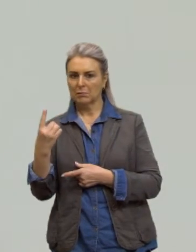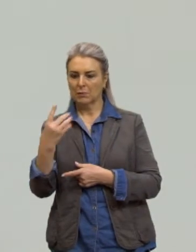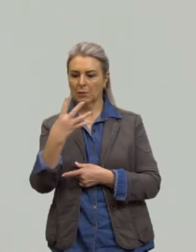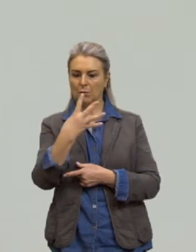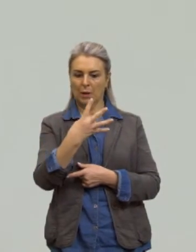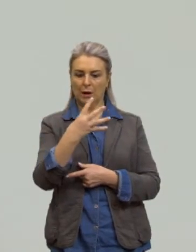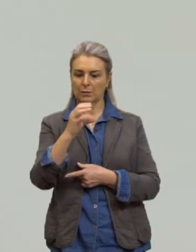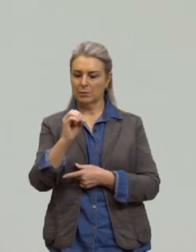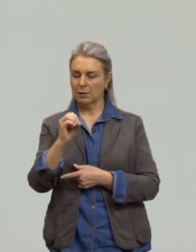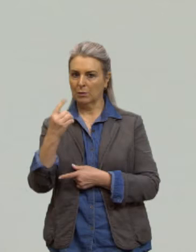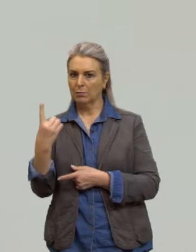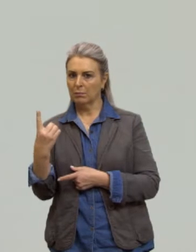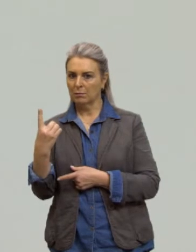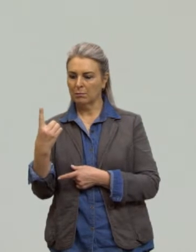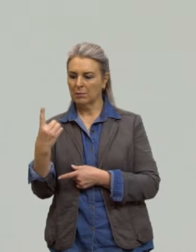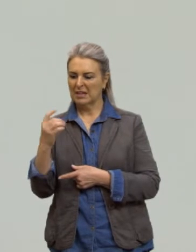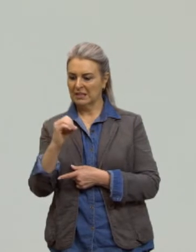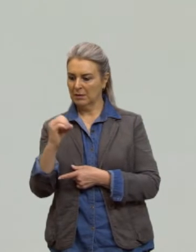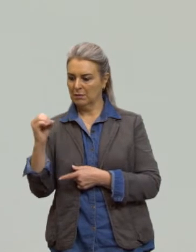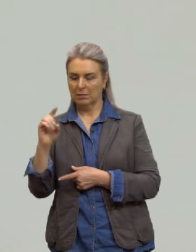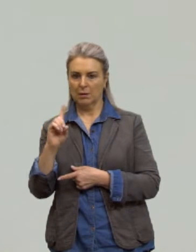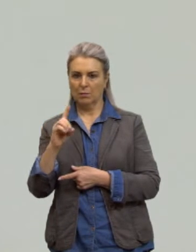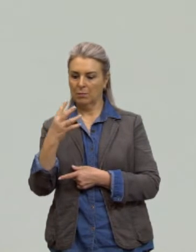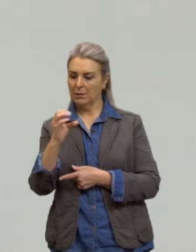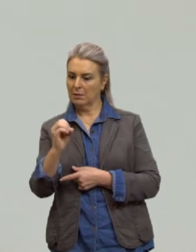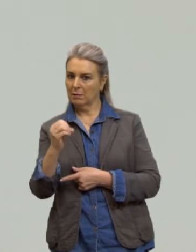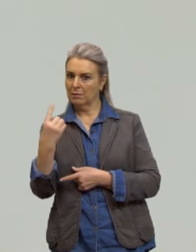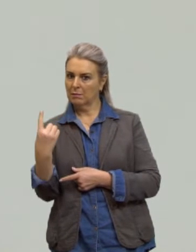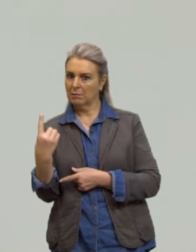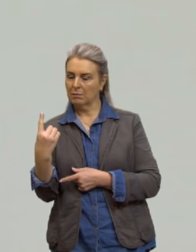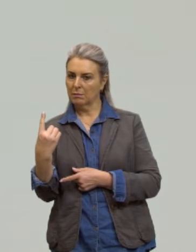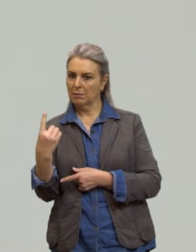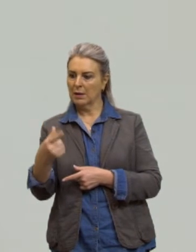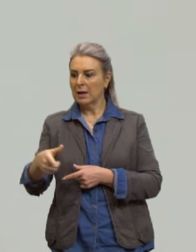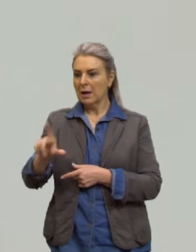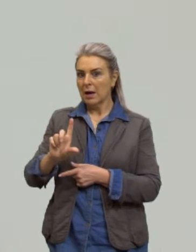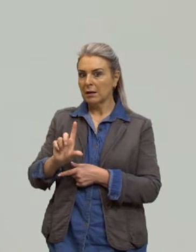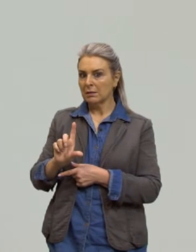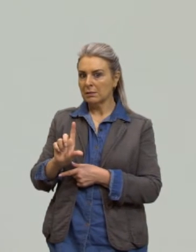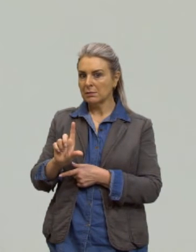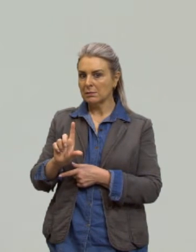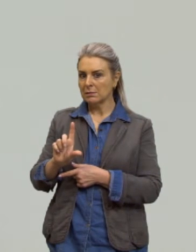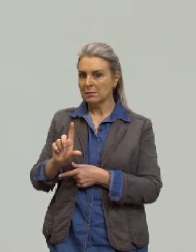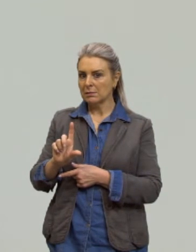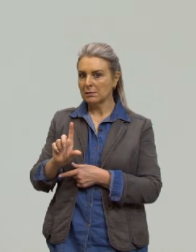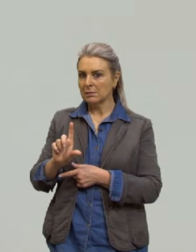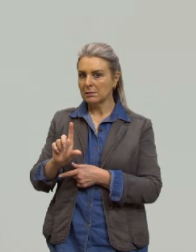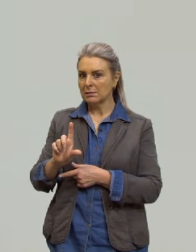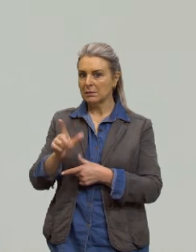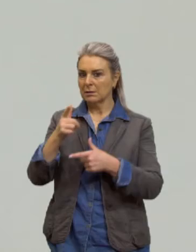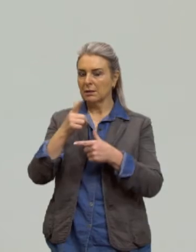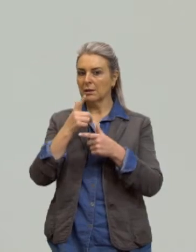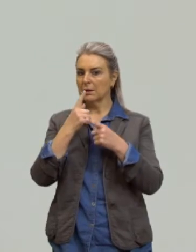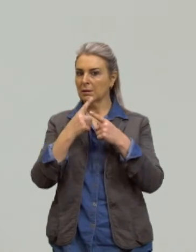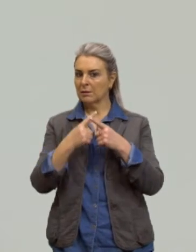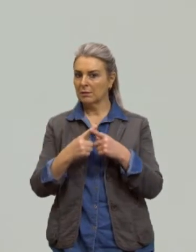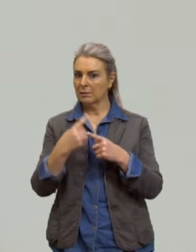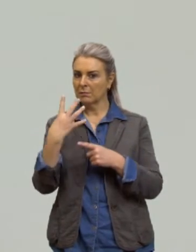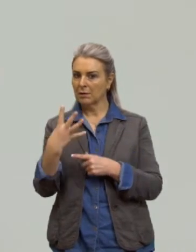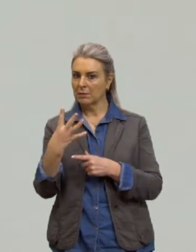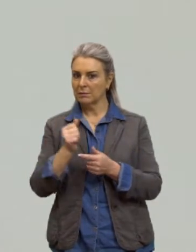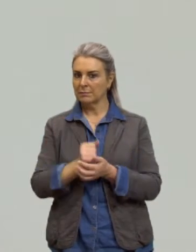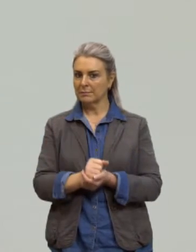certo? então quem é o número anterior a ele que é múltiplo de quatro? o quatrocentos certo?